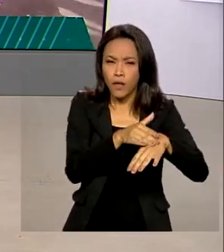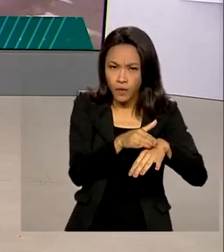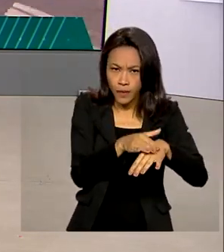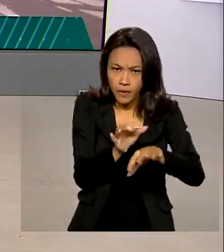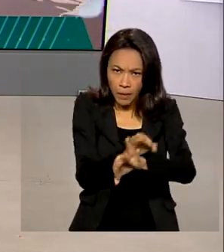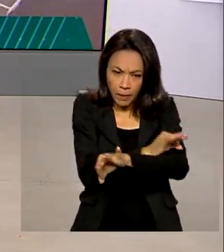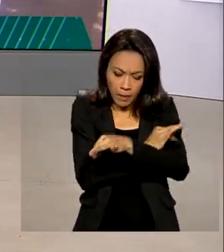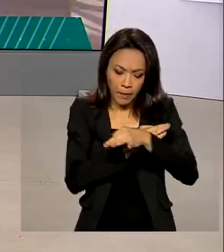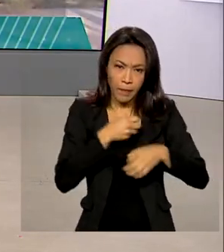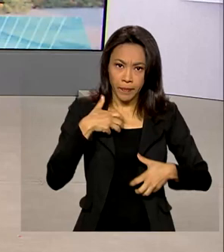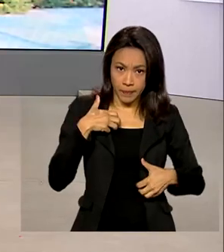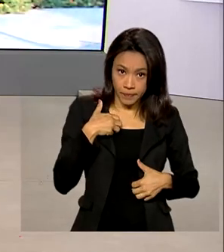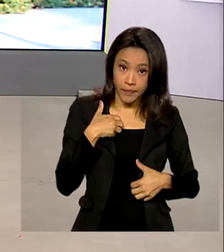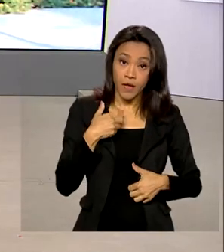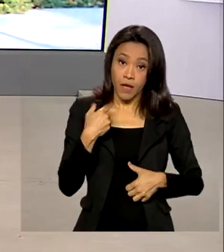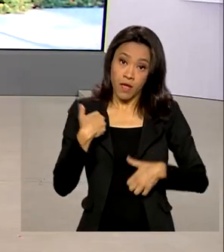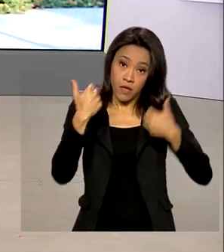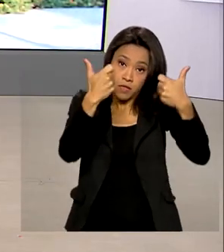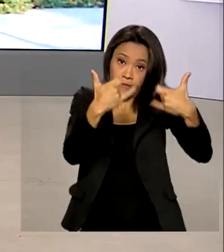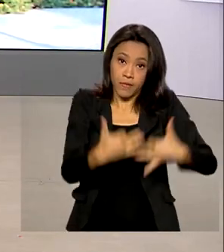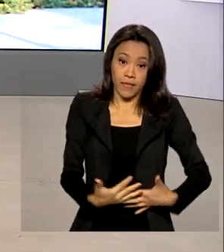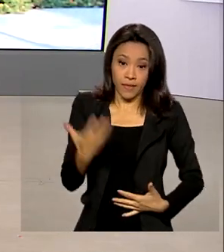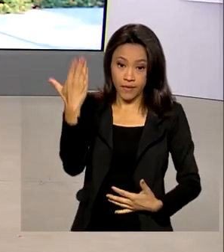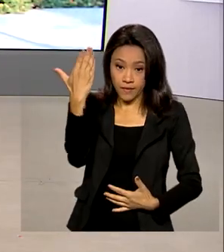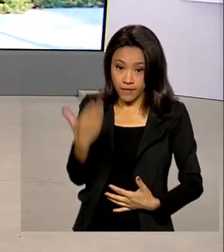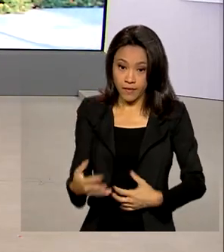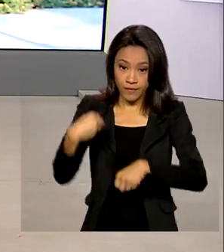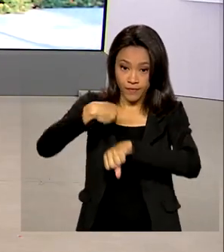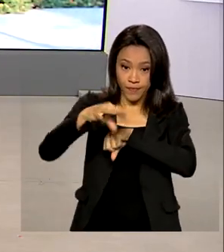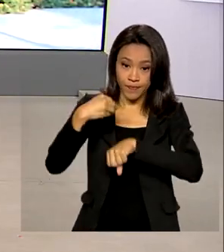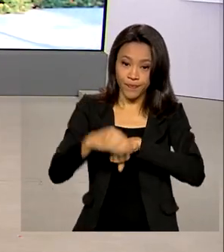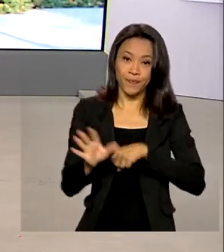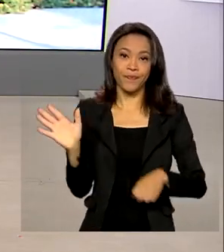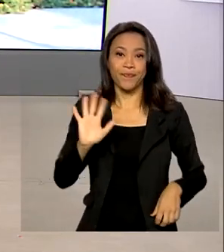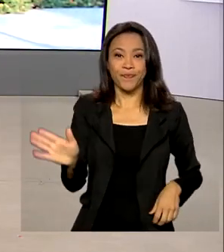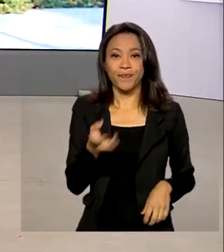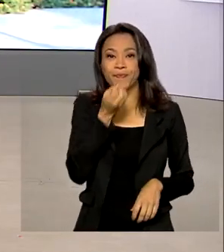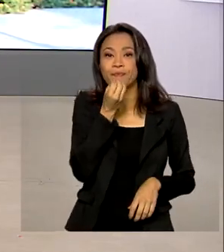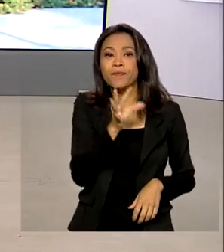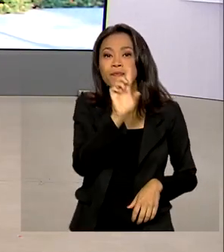Vamos conversar ao vivo com Glauco de Queiroz, ele traz pra gente as informações. Oi Glauco, bom dia.